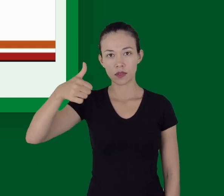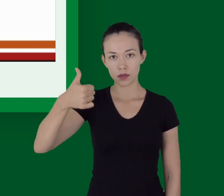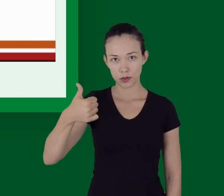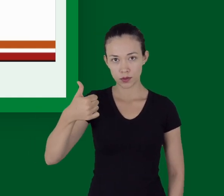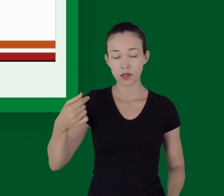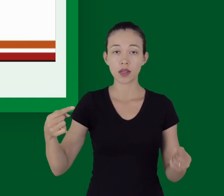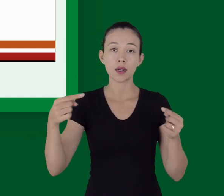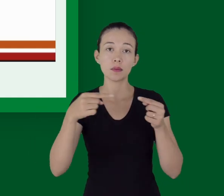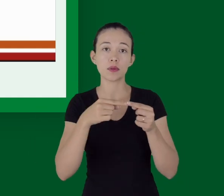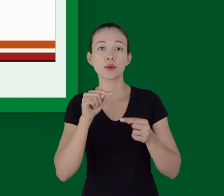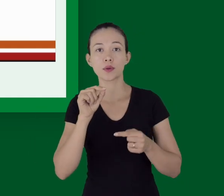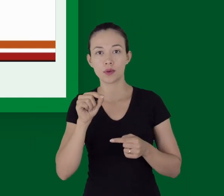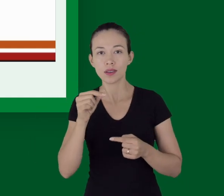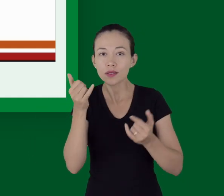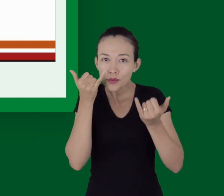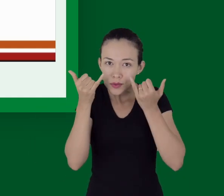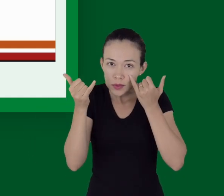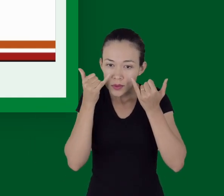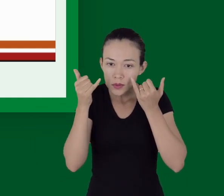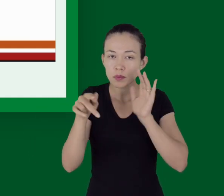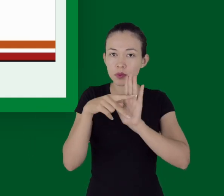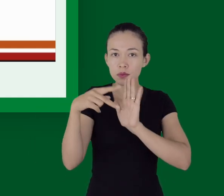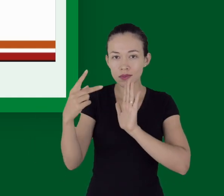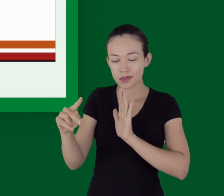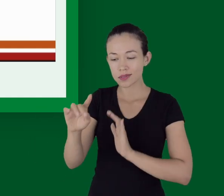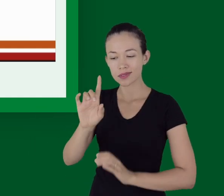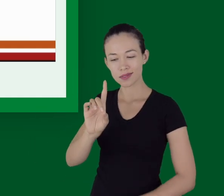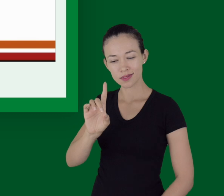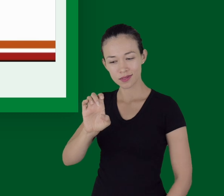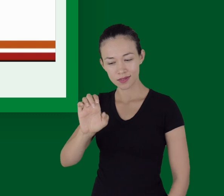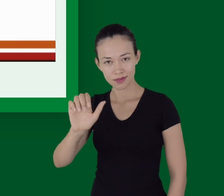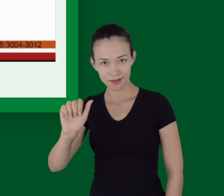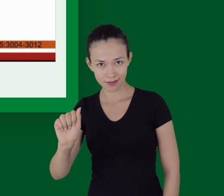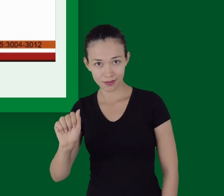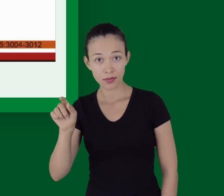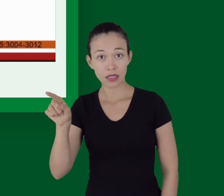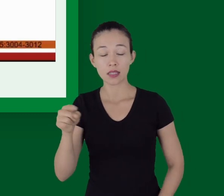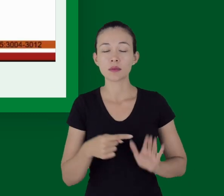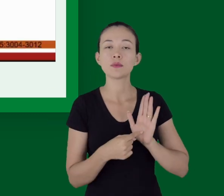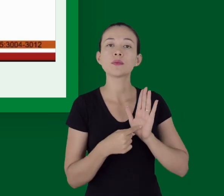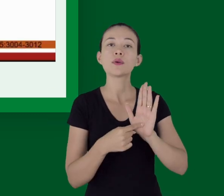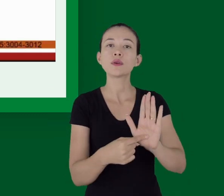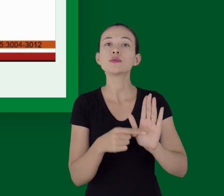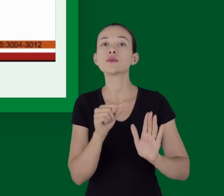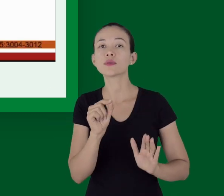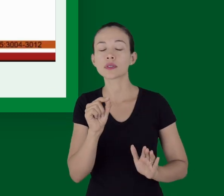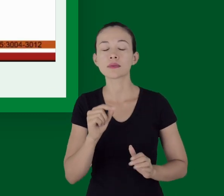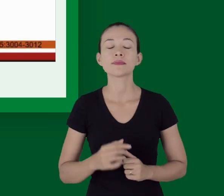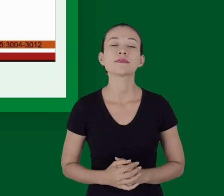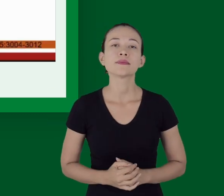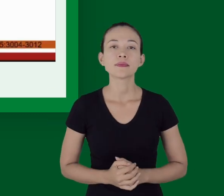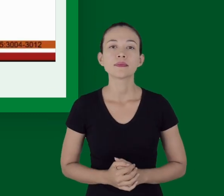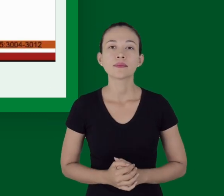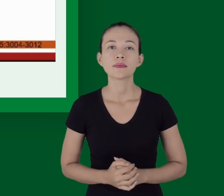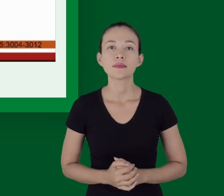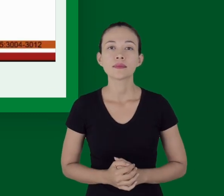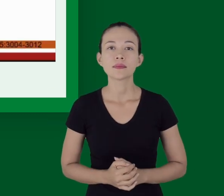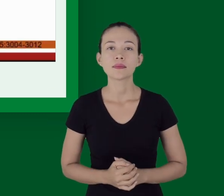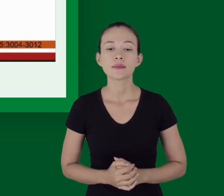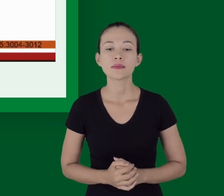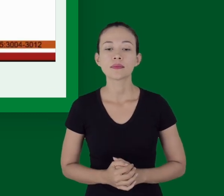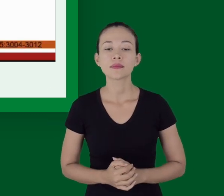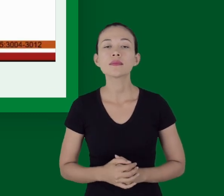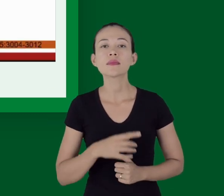com dados coletados de ideia, que mostrou para a gente o quê? Que a sobrevida foi